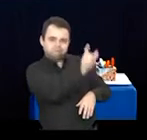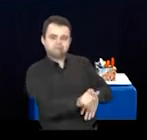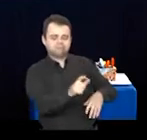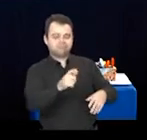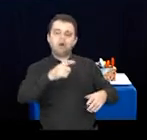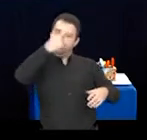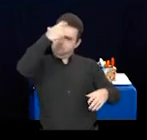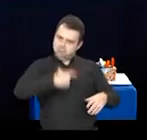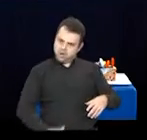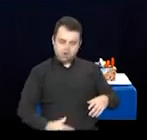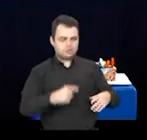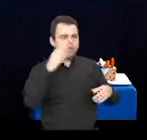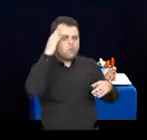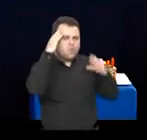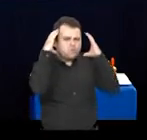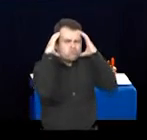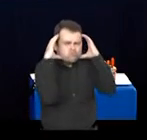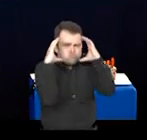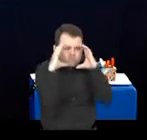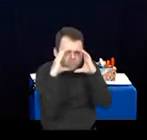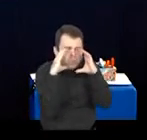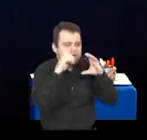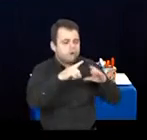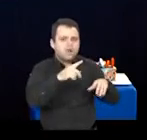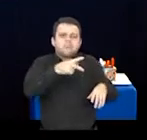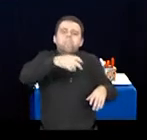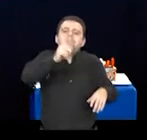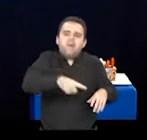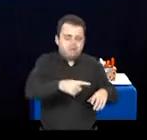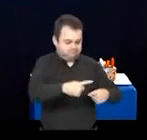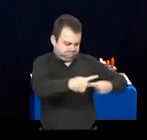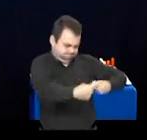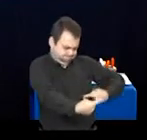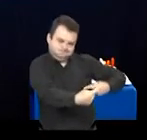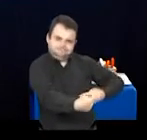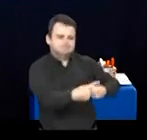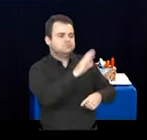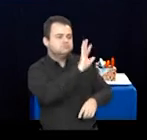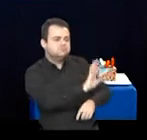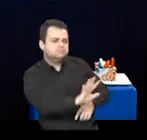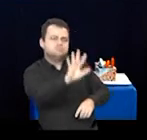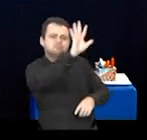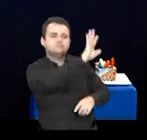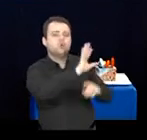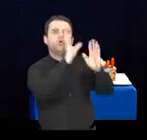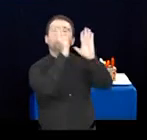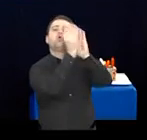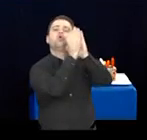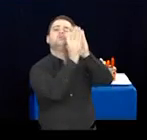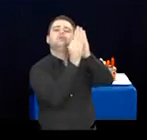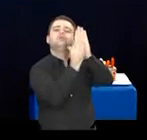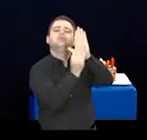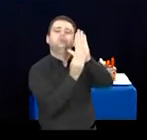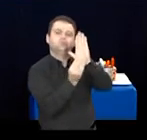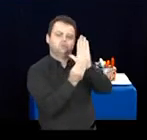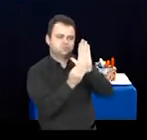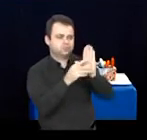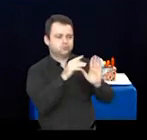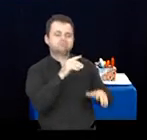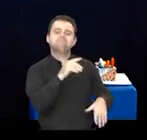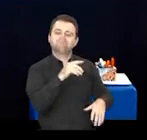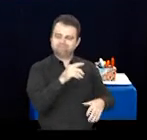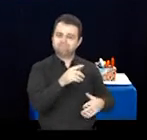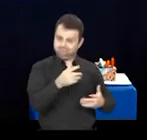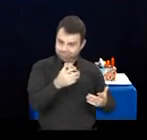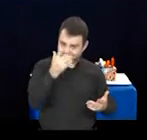de pés grandes, cabecinha pequena. E o conteúdo é o tema que a Tarsila do Amaral está abordando na pintura